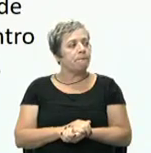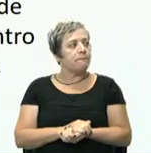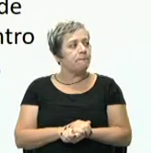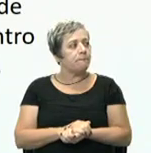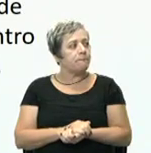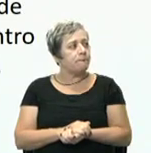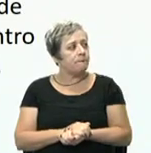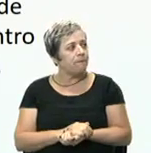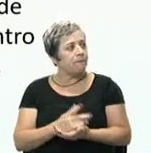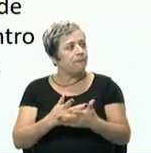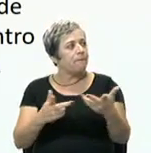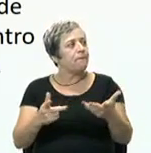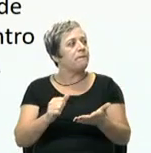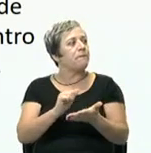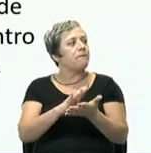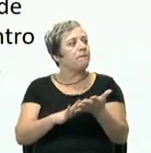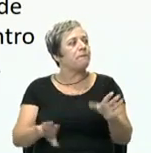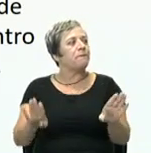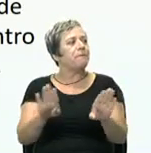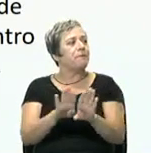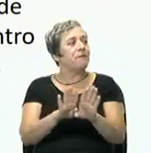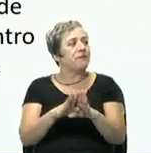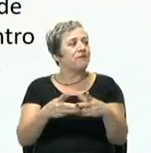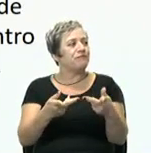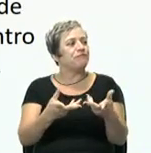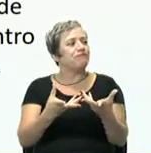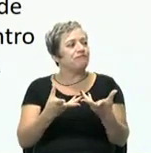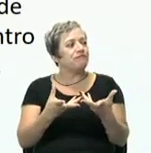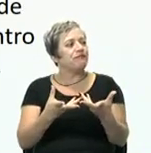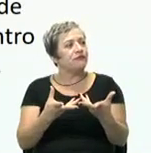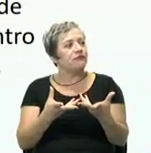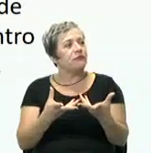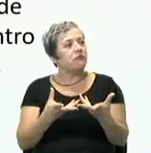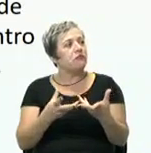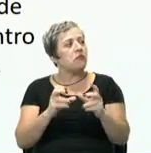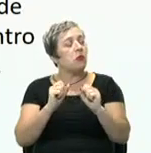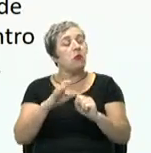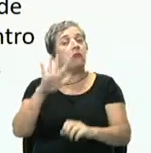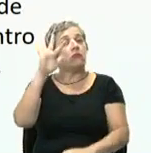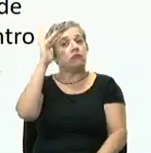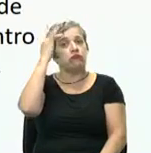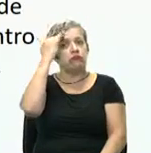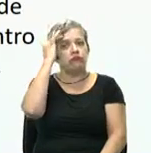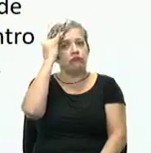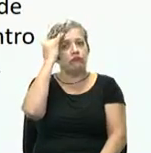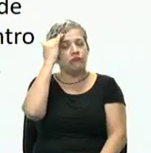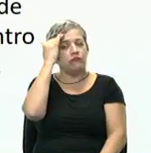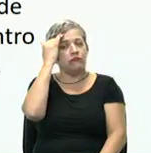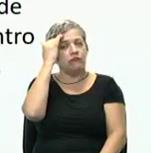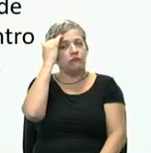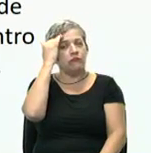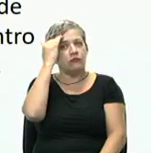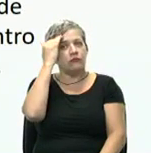burocracia, queremos dizer o que? Elas podem ser entendidas como anomalias do